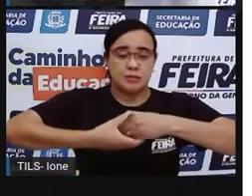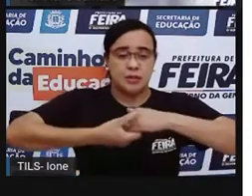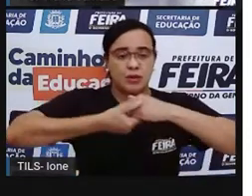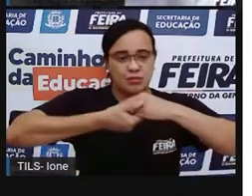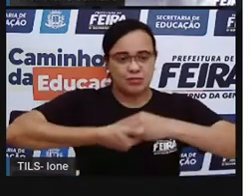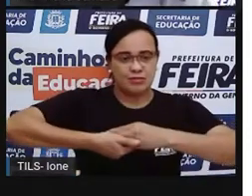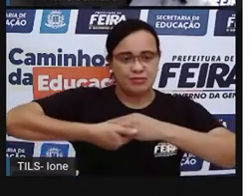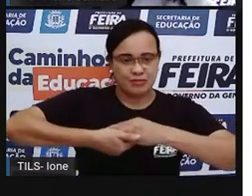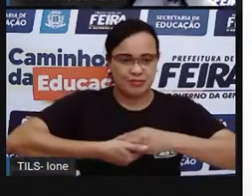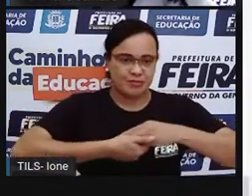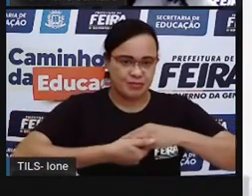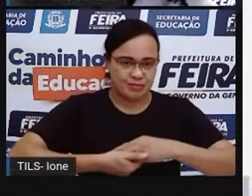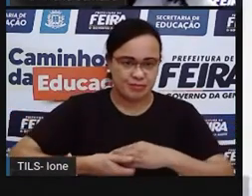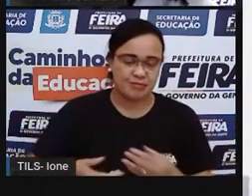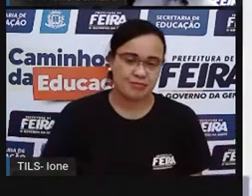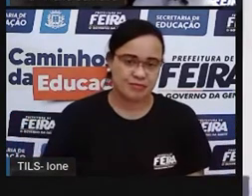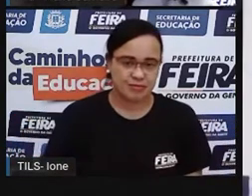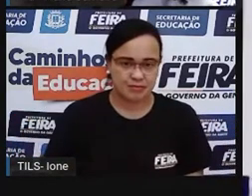toda a parte do mundo.